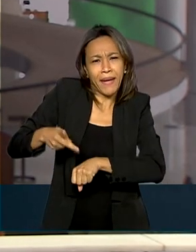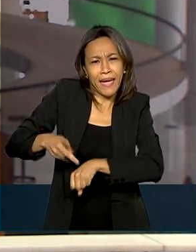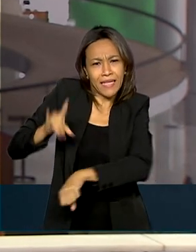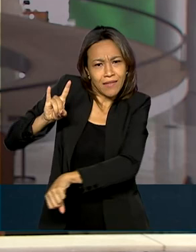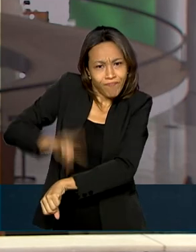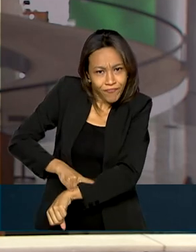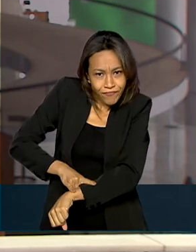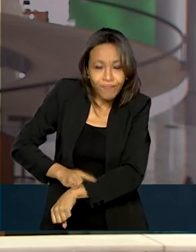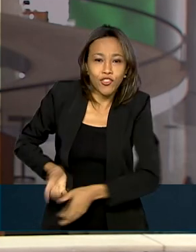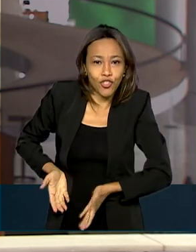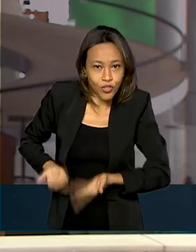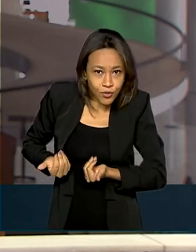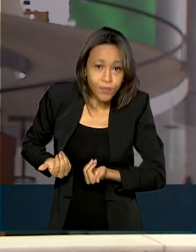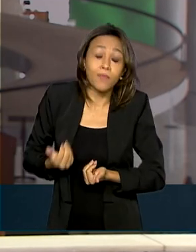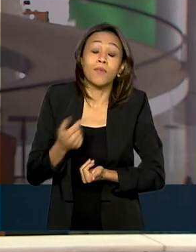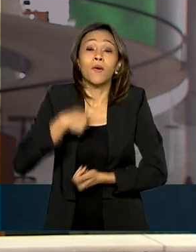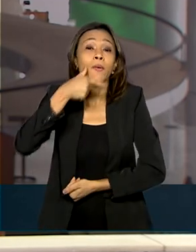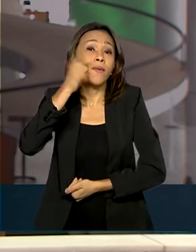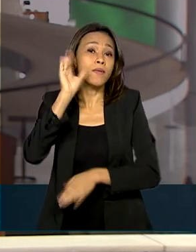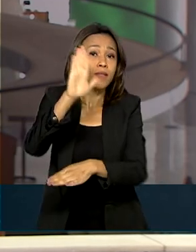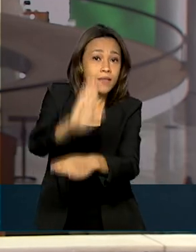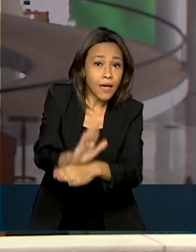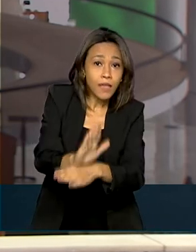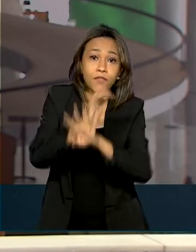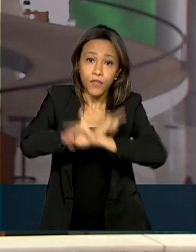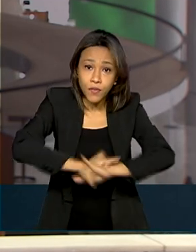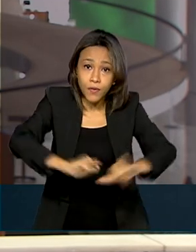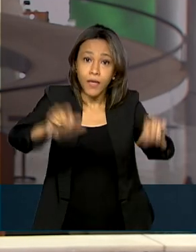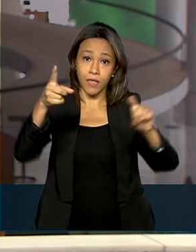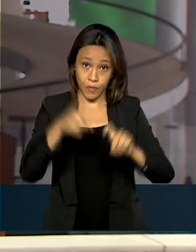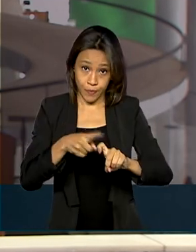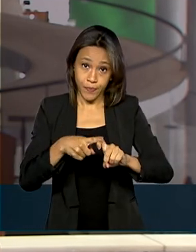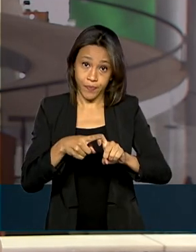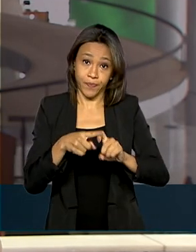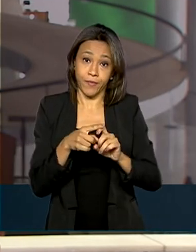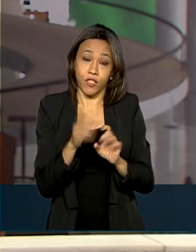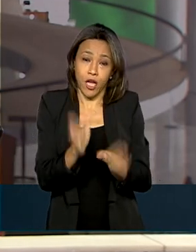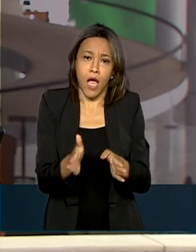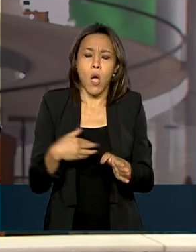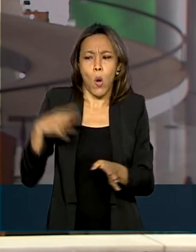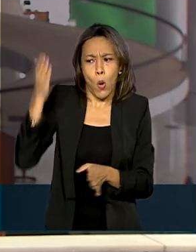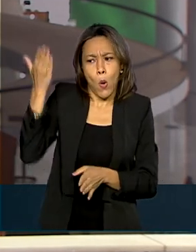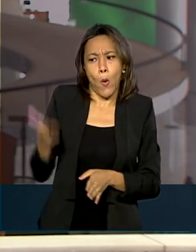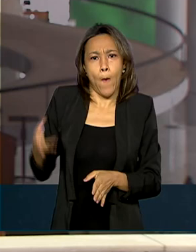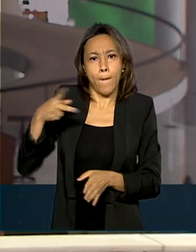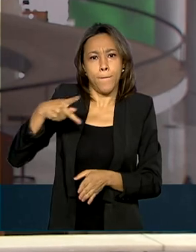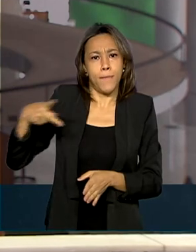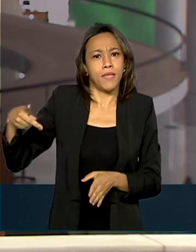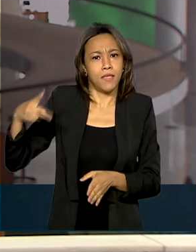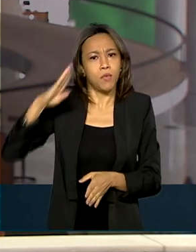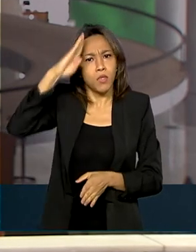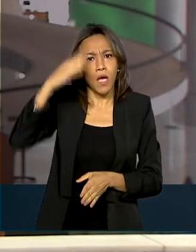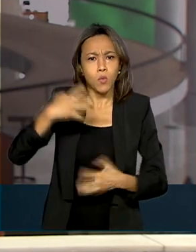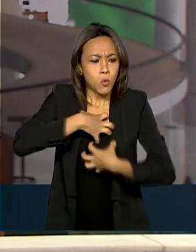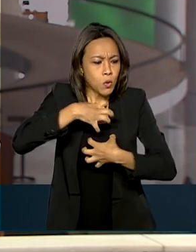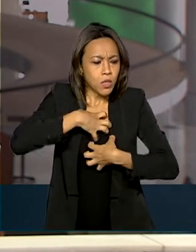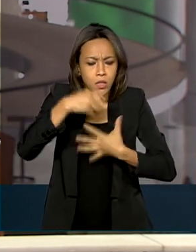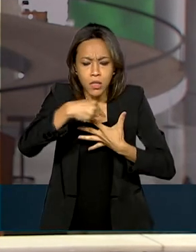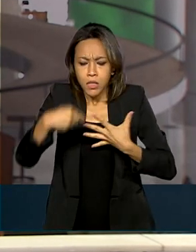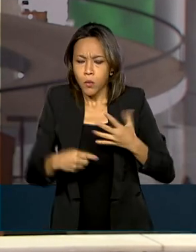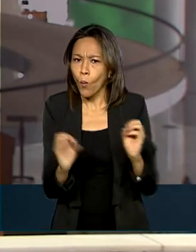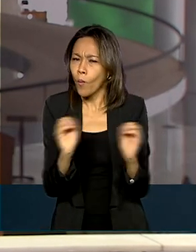Segundo o boletim médico divulgado ontem à tarde pelo Albert Einstein, o presidente Bolsonaro está assintomático e em